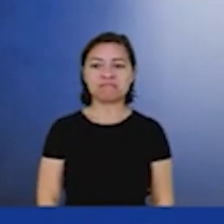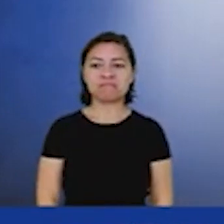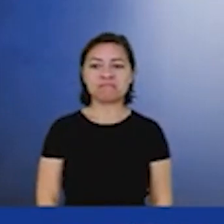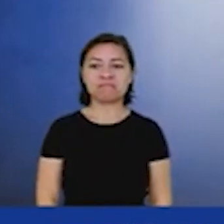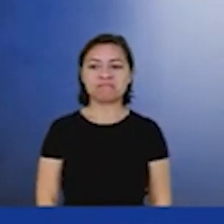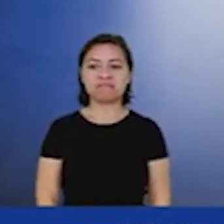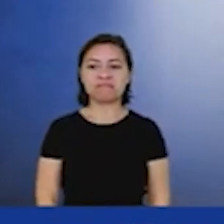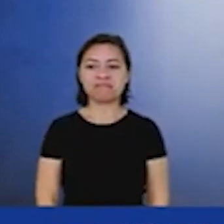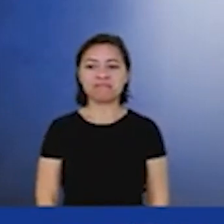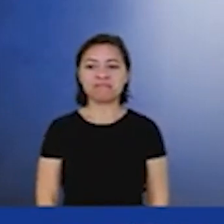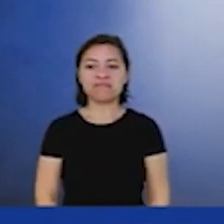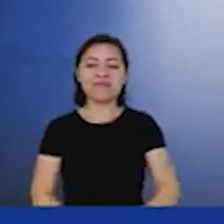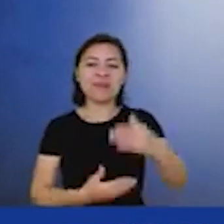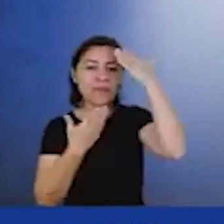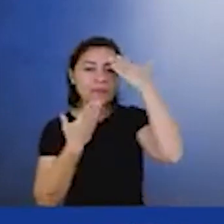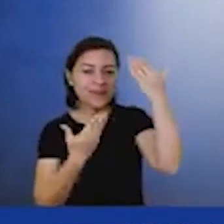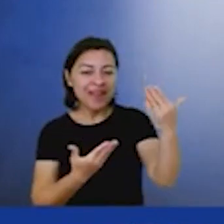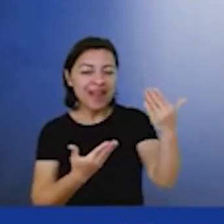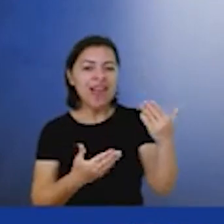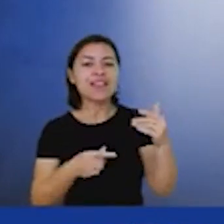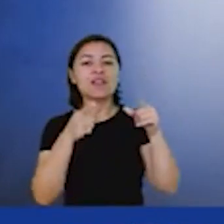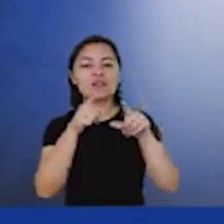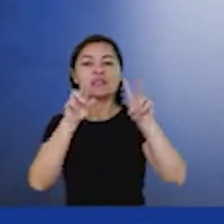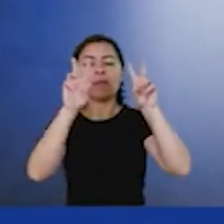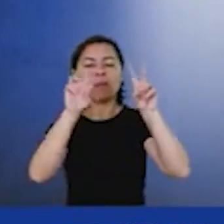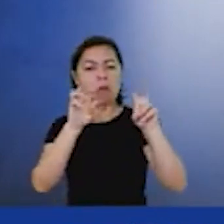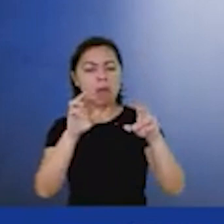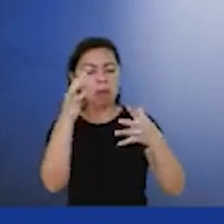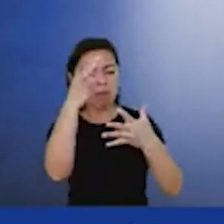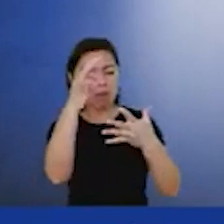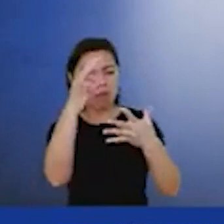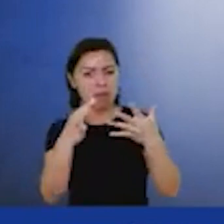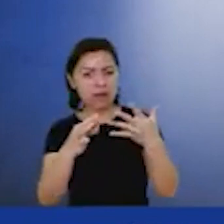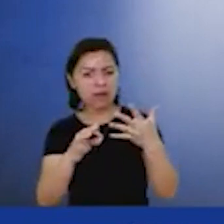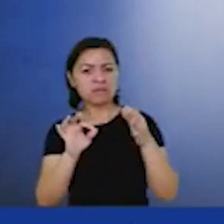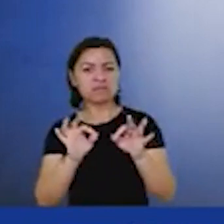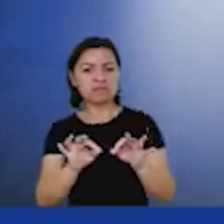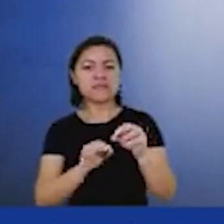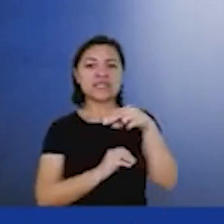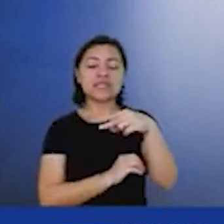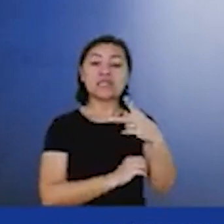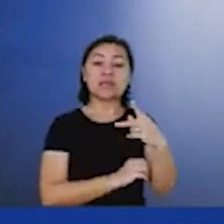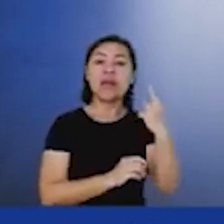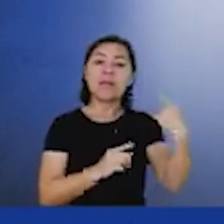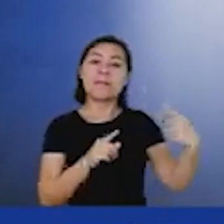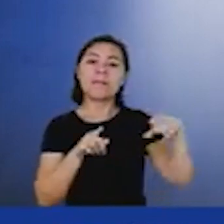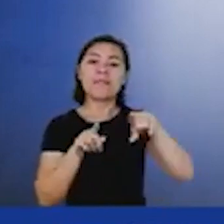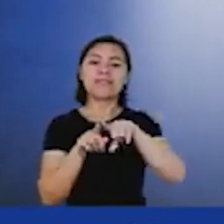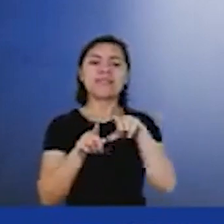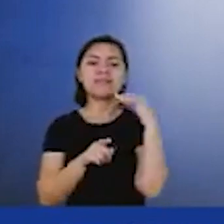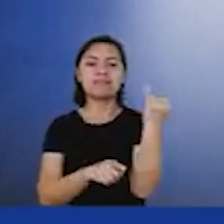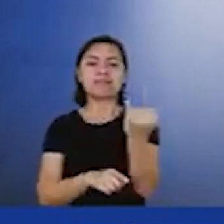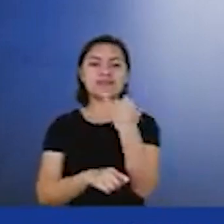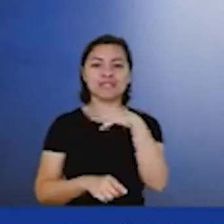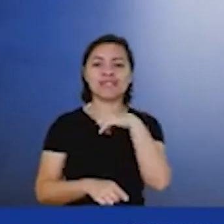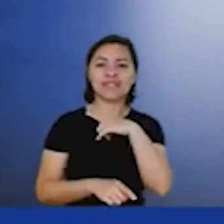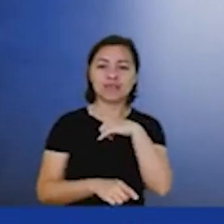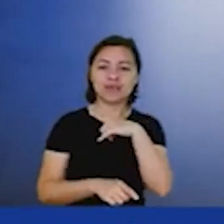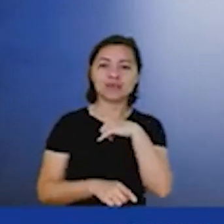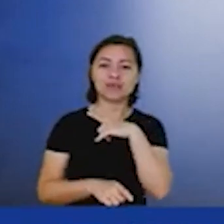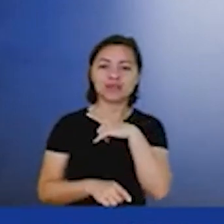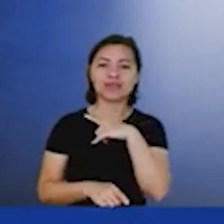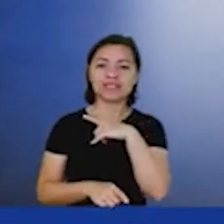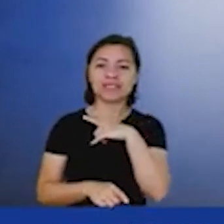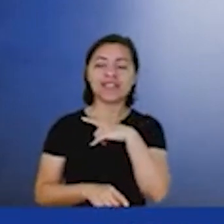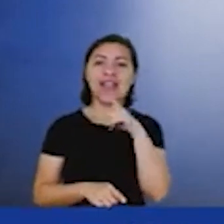muito obrigada Thiago excelentes pontos colocados a NP é um parceiro muito importante que a gente tem um ator muito importante